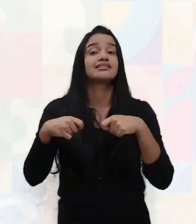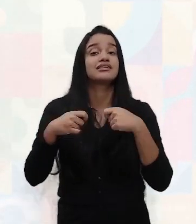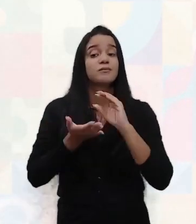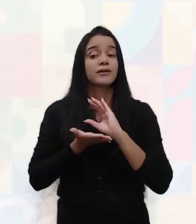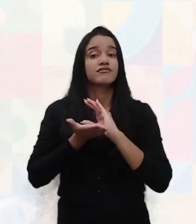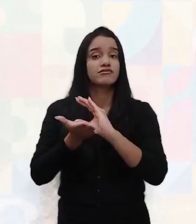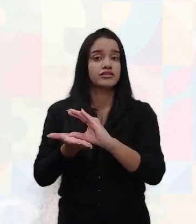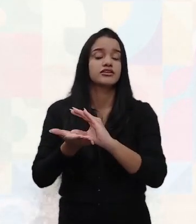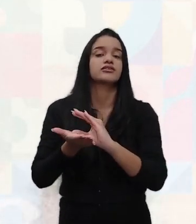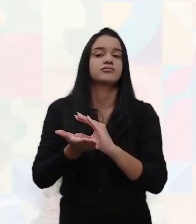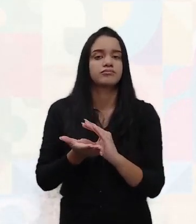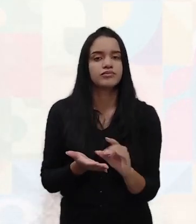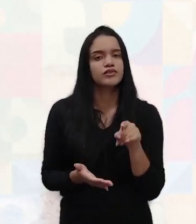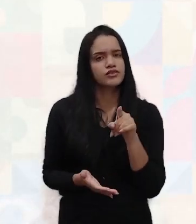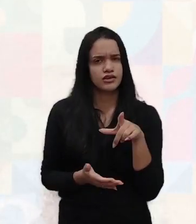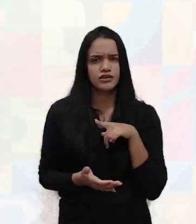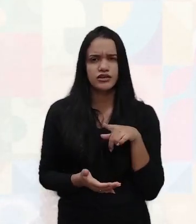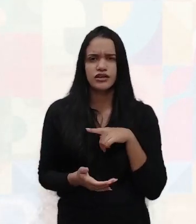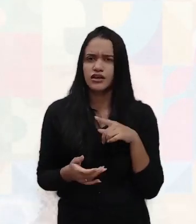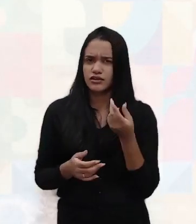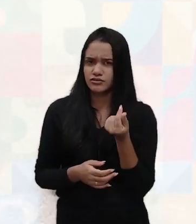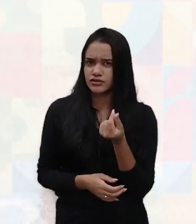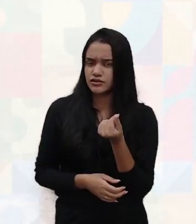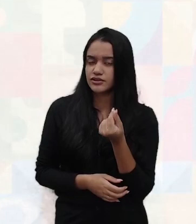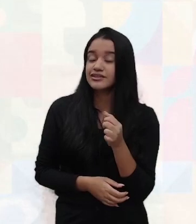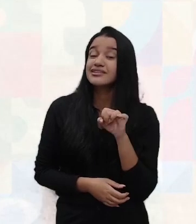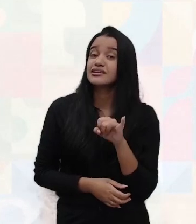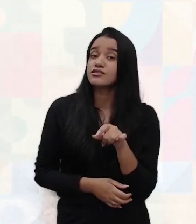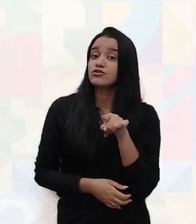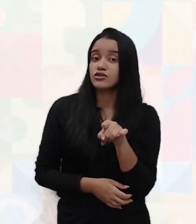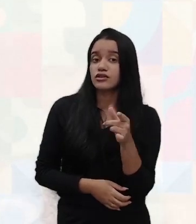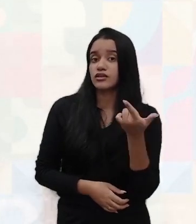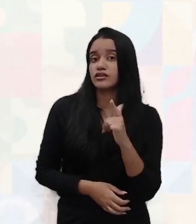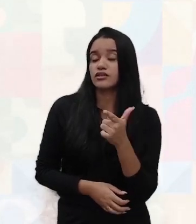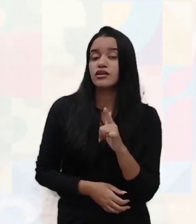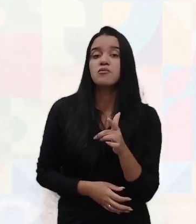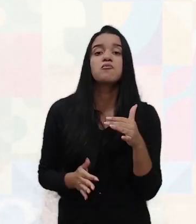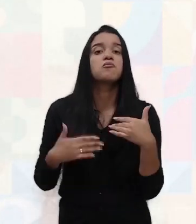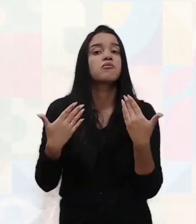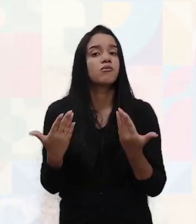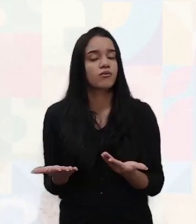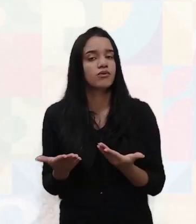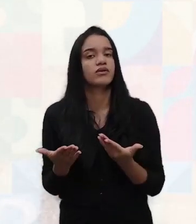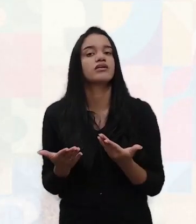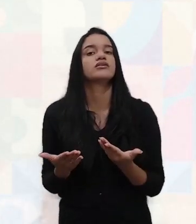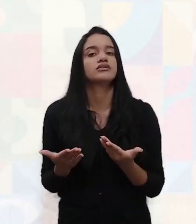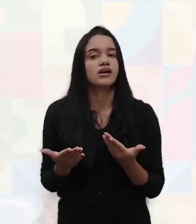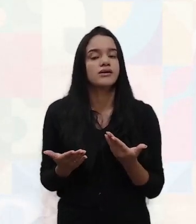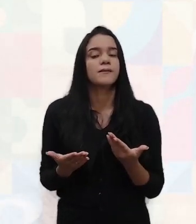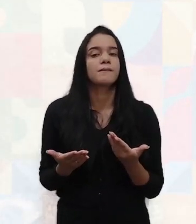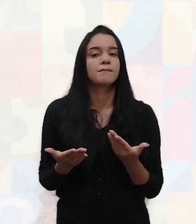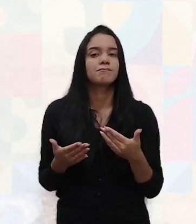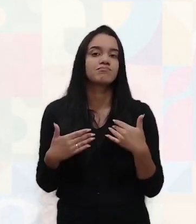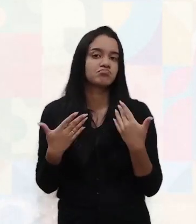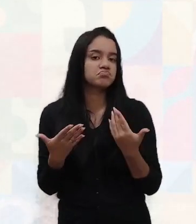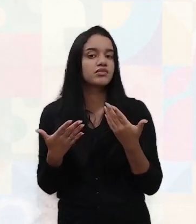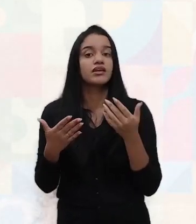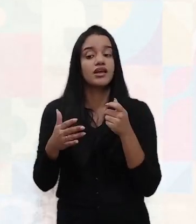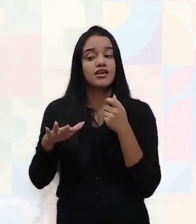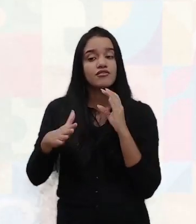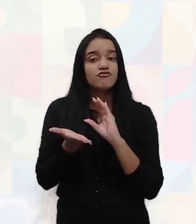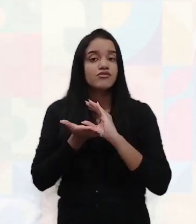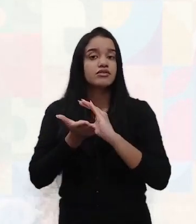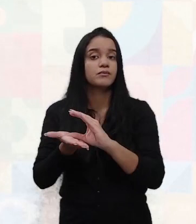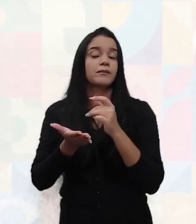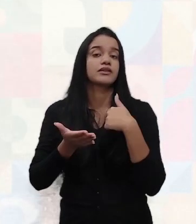nesse negócio? Você possui esse dinheiro? Primeiro, se você não possui, identificar quais esferas, quais investimentos eu